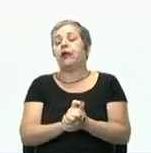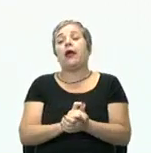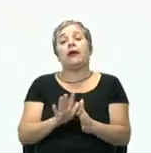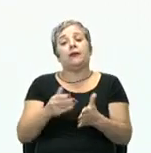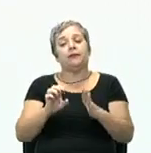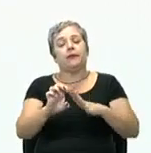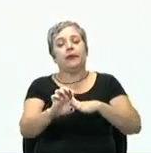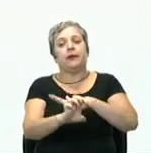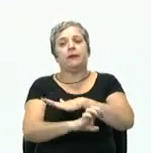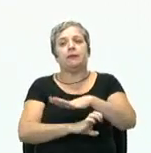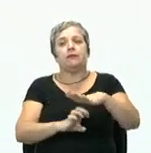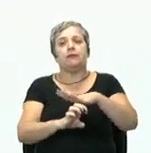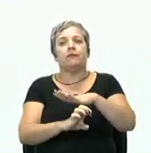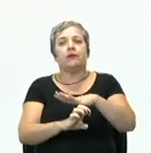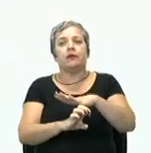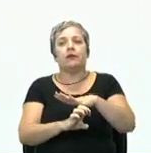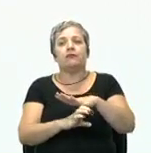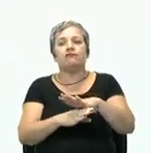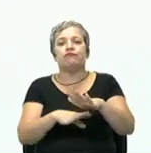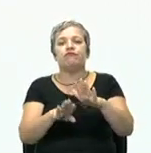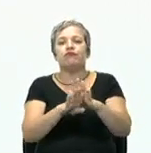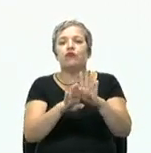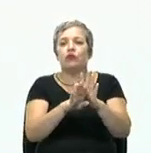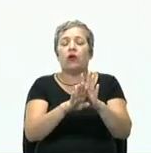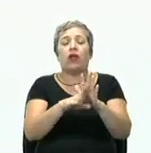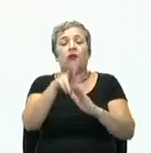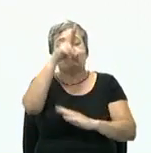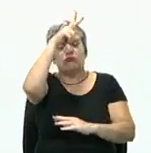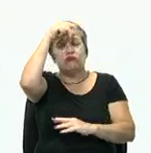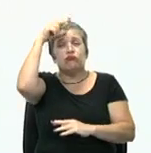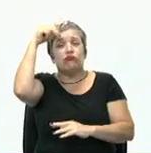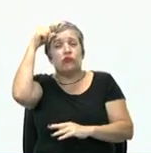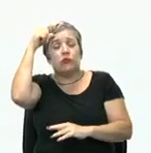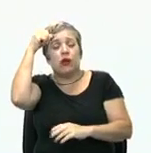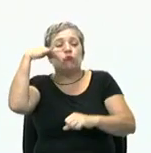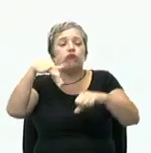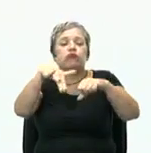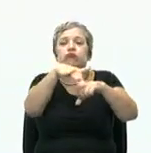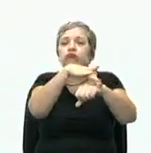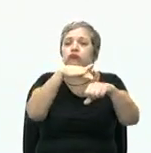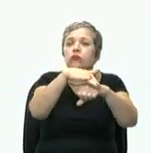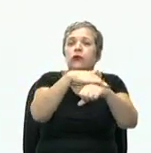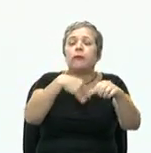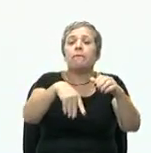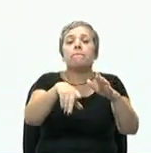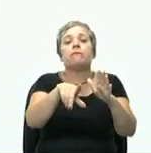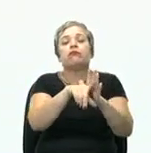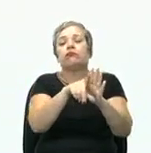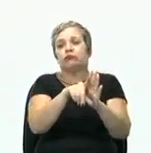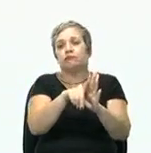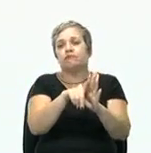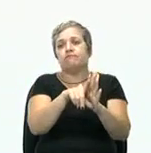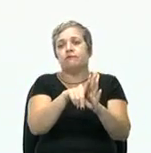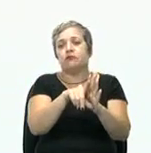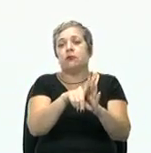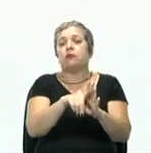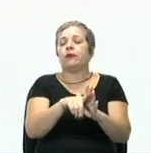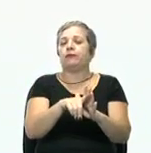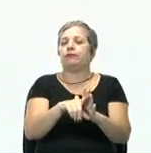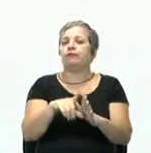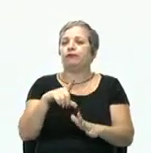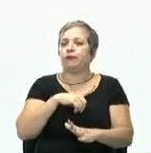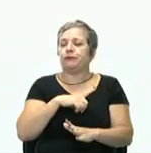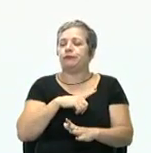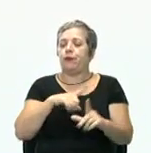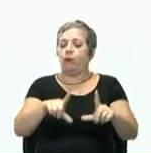empresa não compareceu a um agendamento na Prefeitura para tratar do licenciamento de funcionamento,